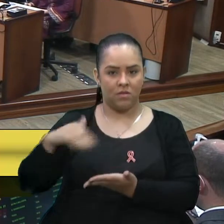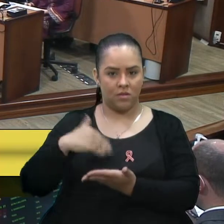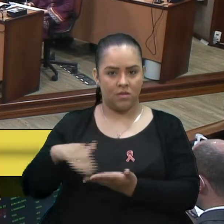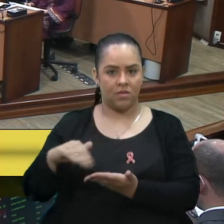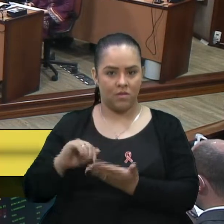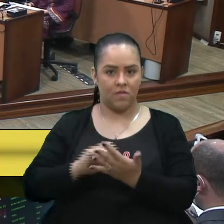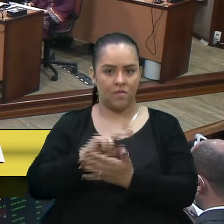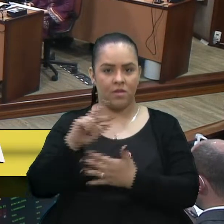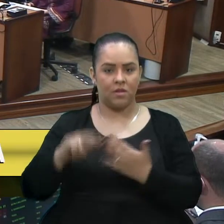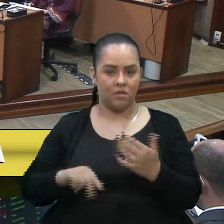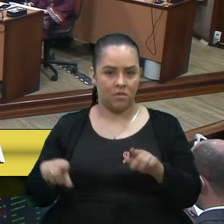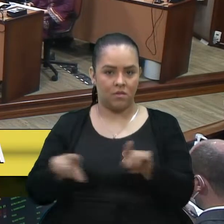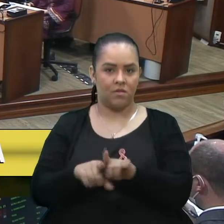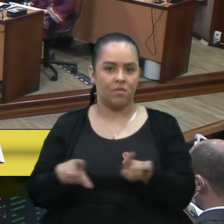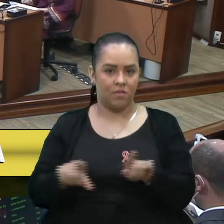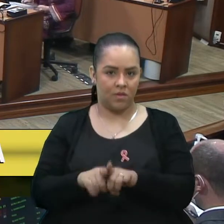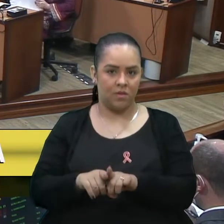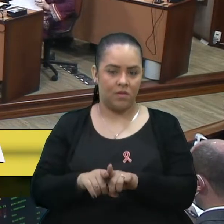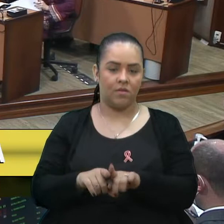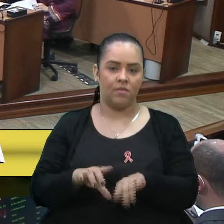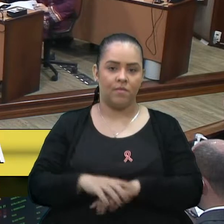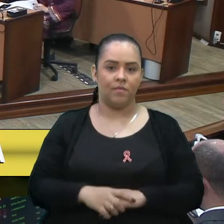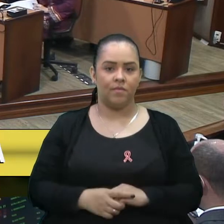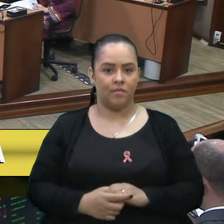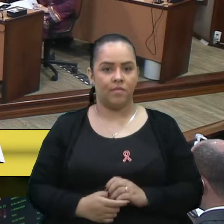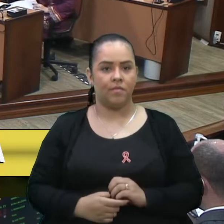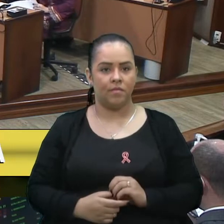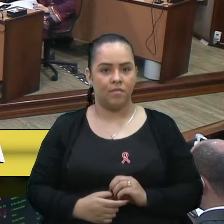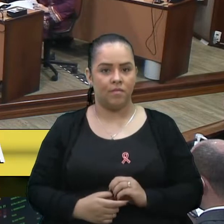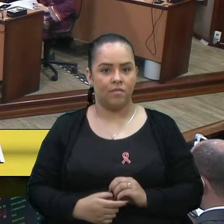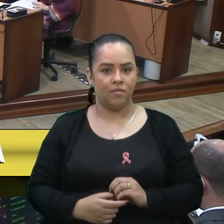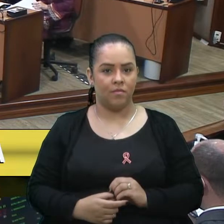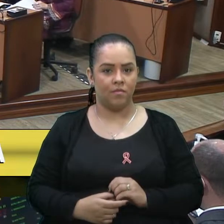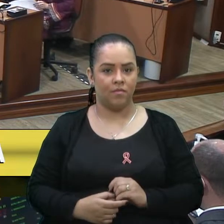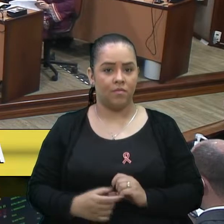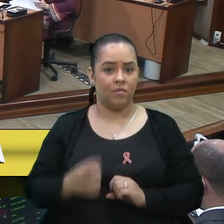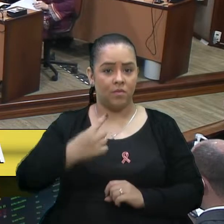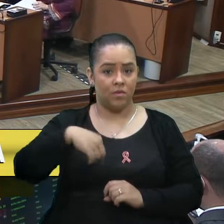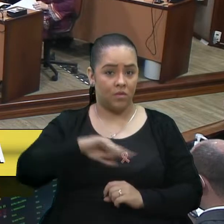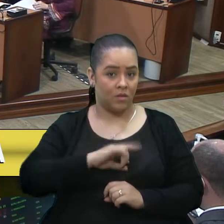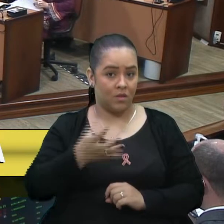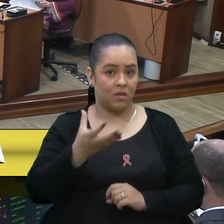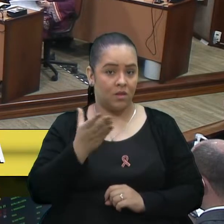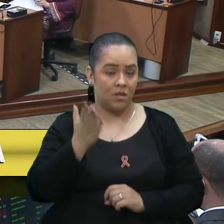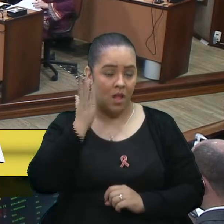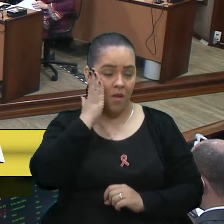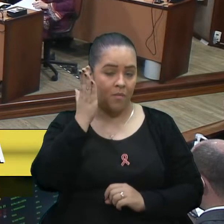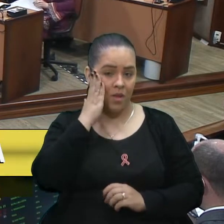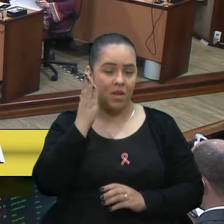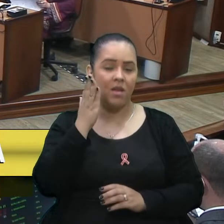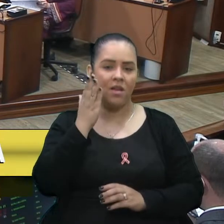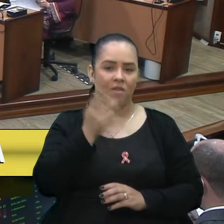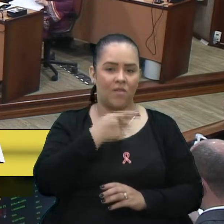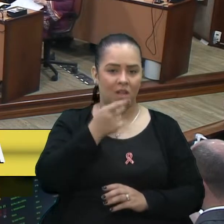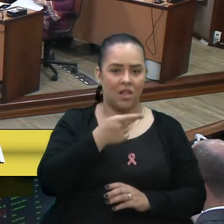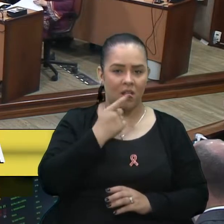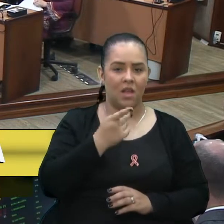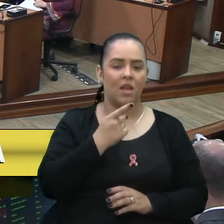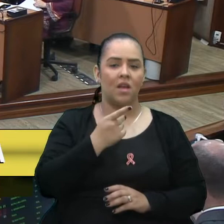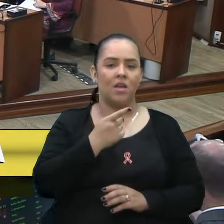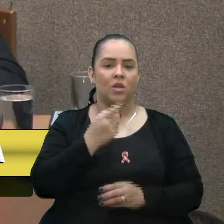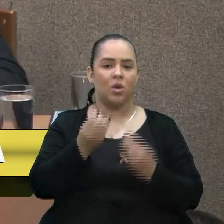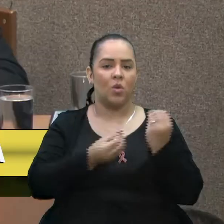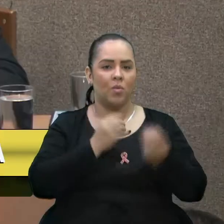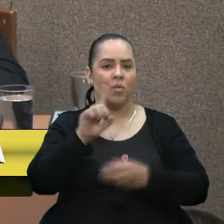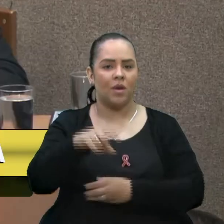demais, da frente. e a gente querer dizer assim, o quanto é importante as PPPs para trazer o